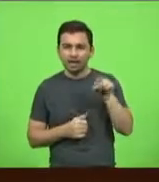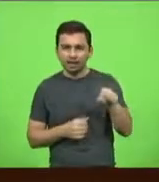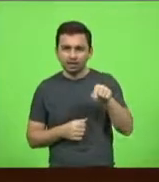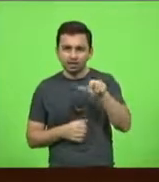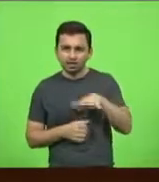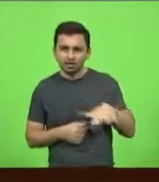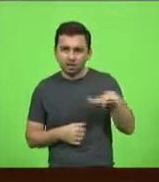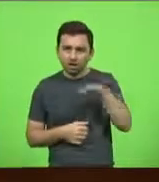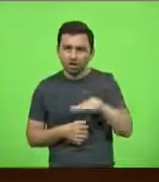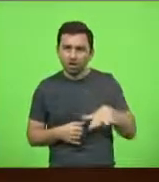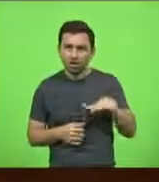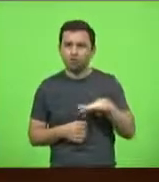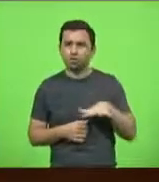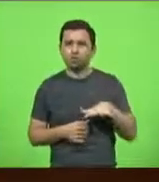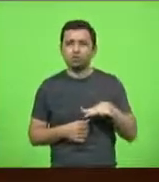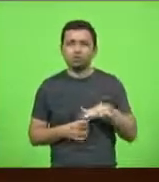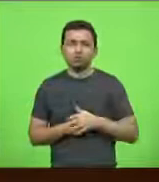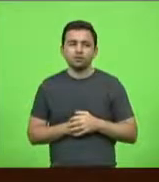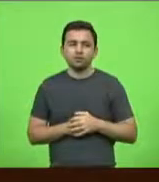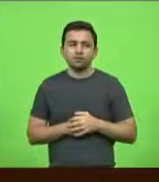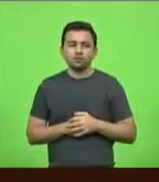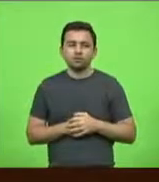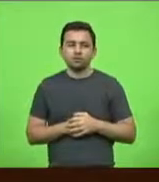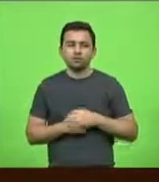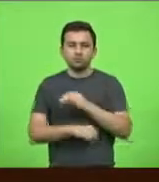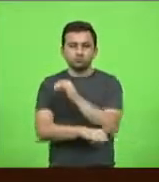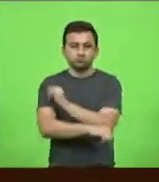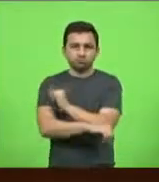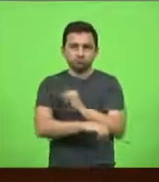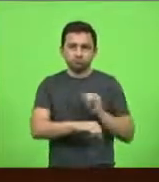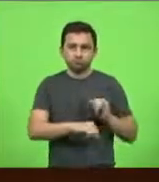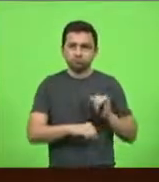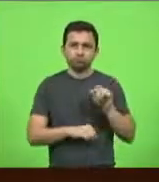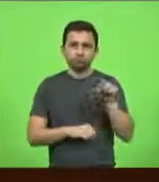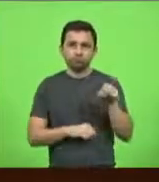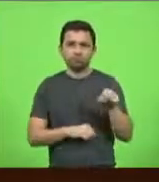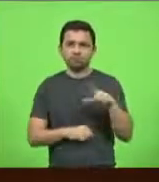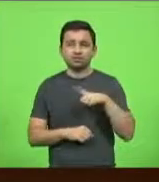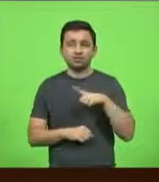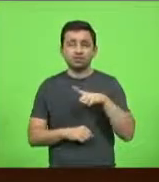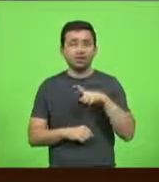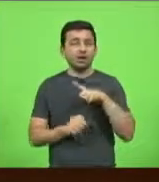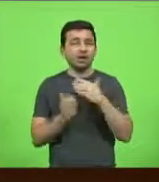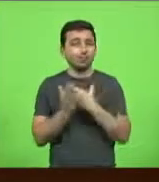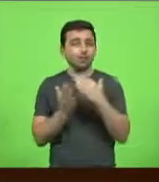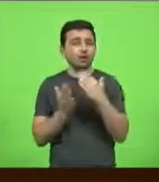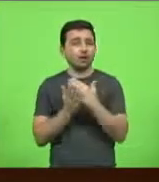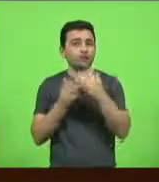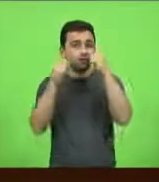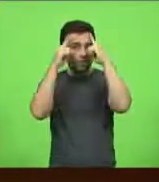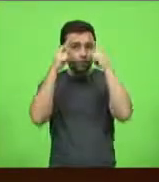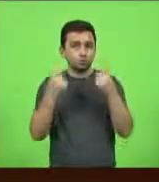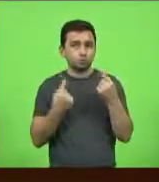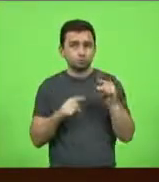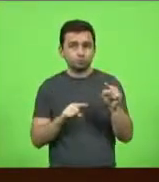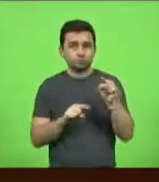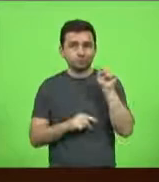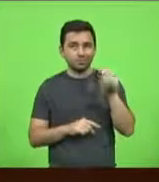que acaba sendo o núcleo ali da região, está aumentando muito a violência contra a mulher.